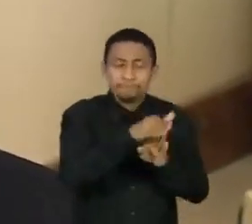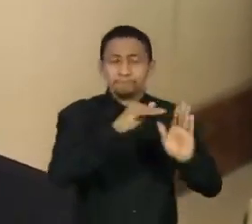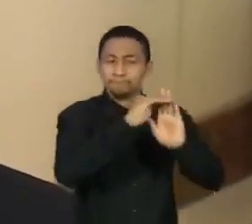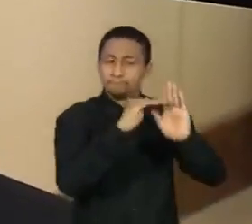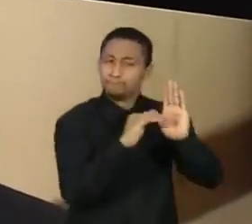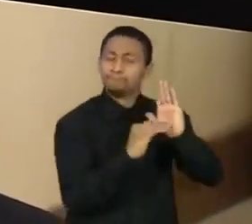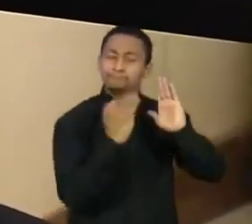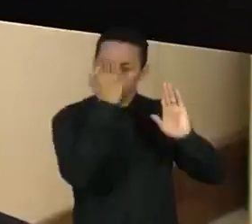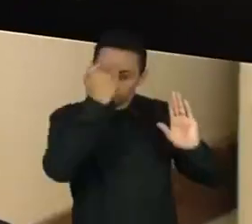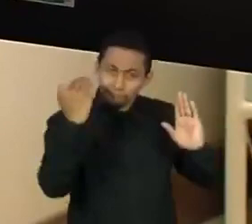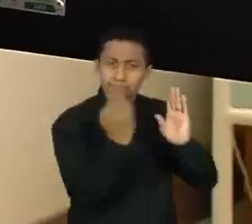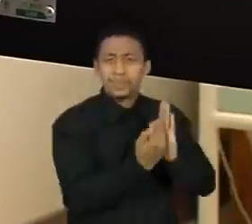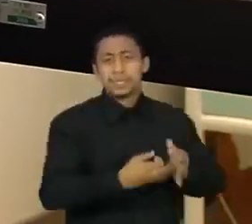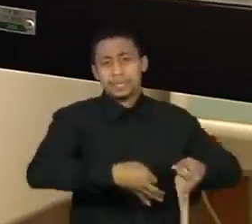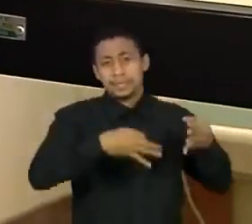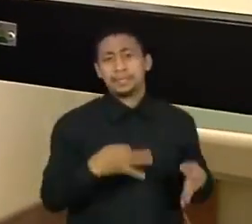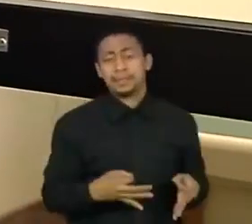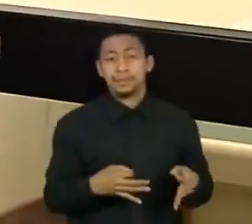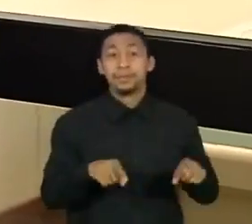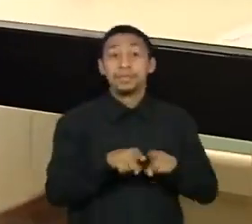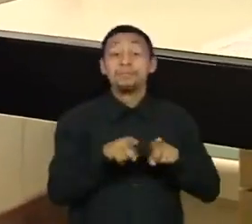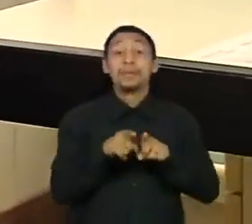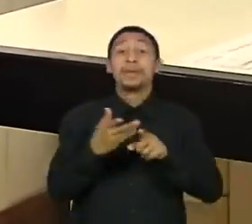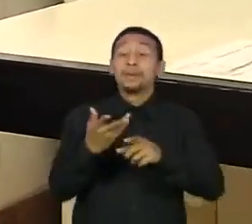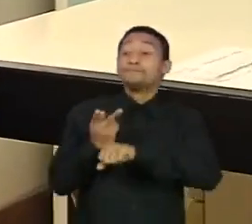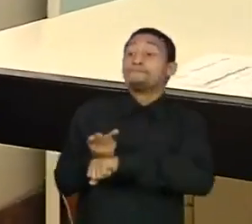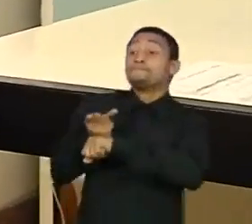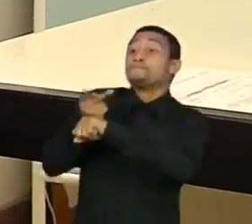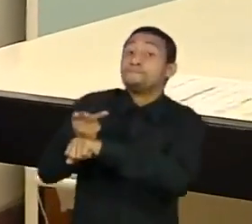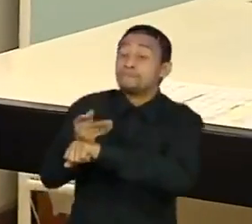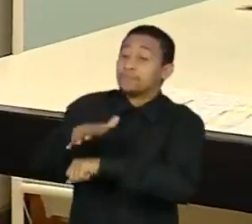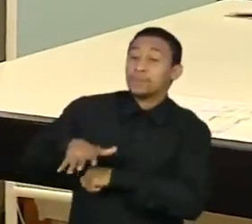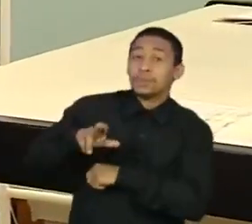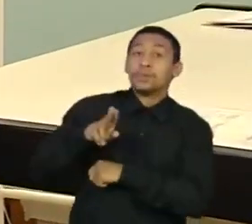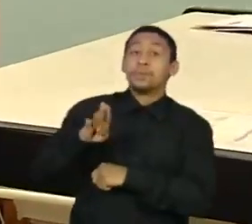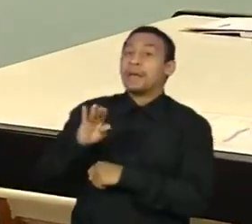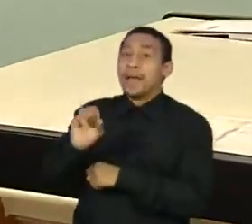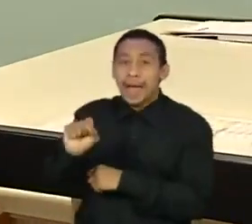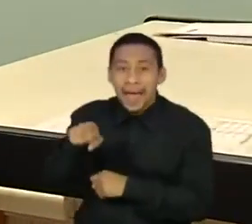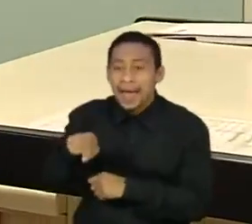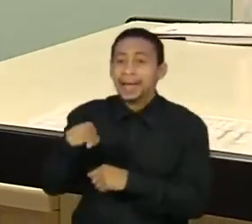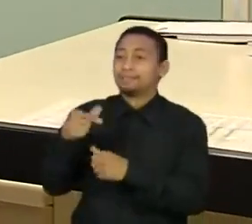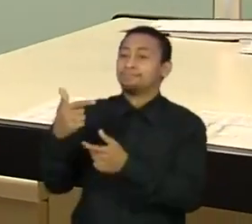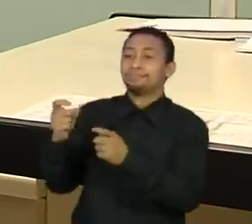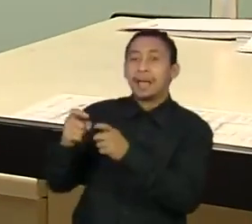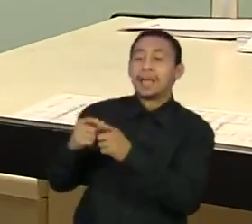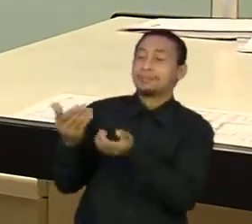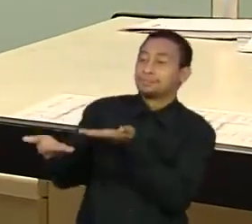protocolos de segurança e que procurem o serviço de saúde se sintoma, mesmo que leve.